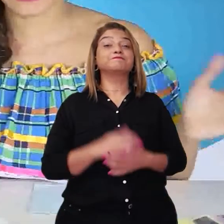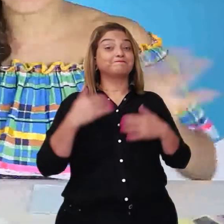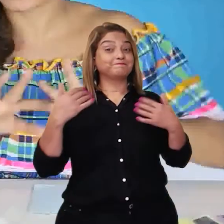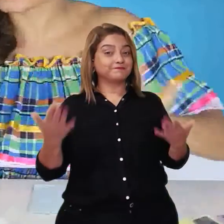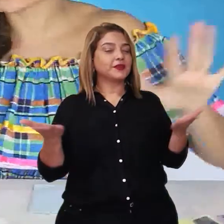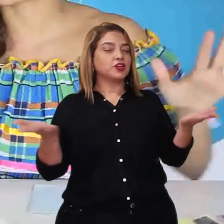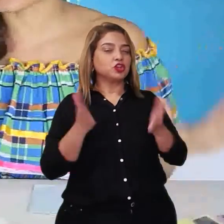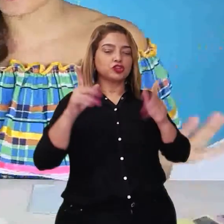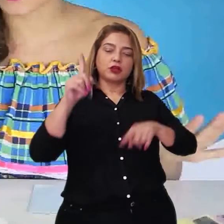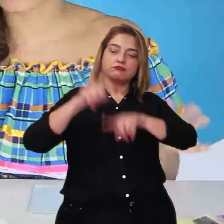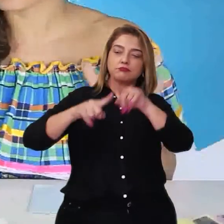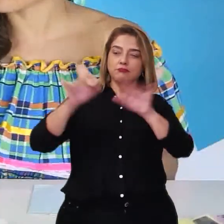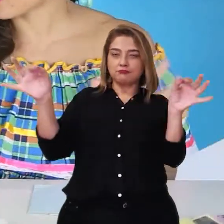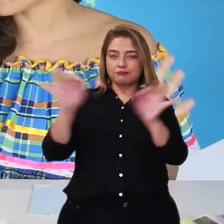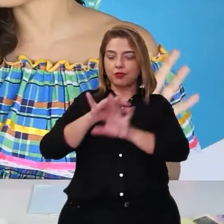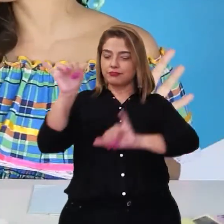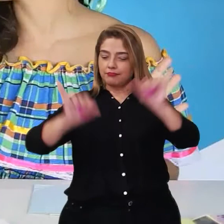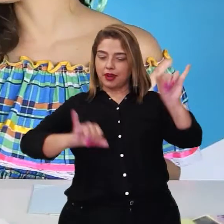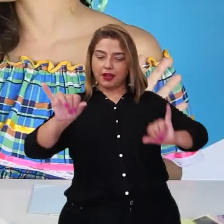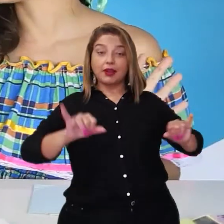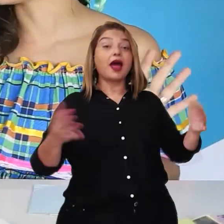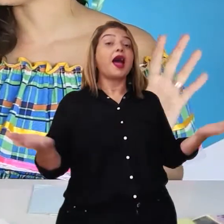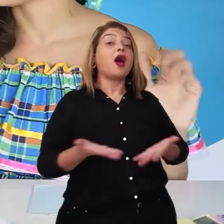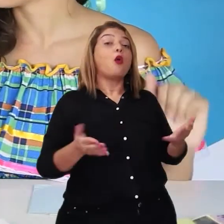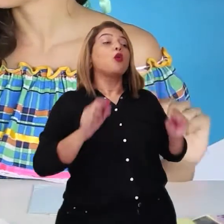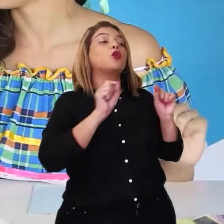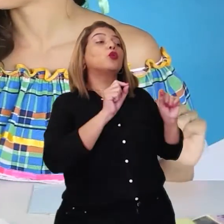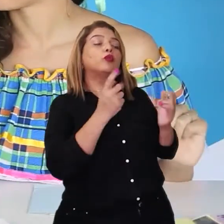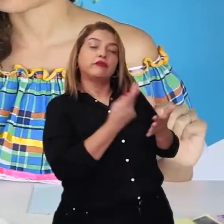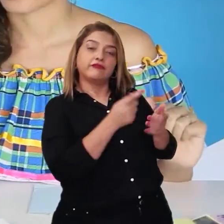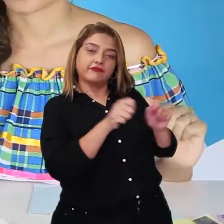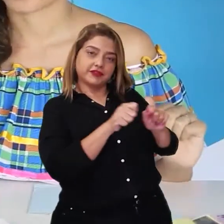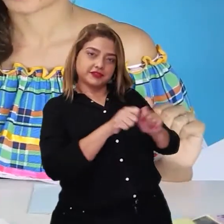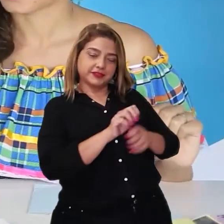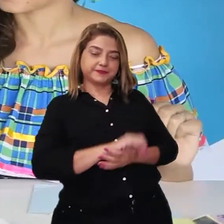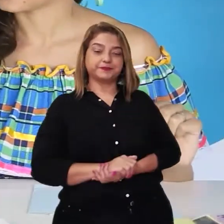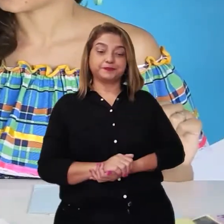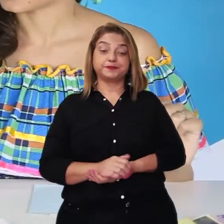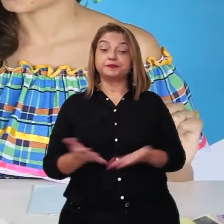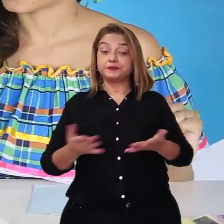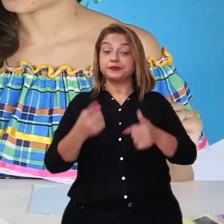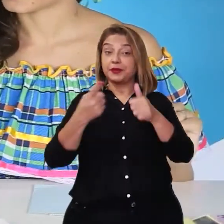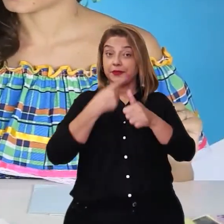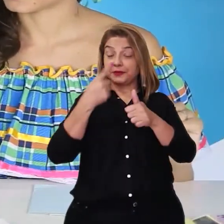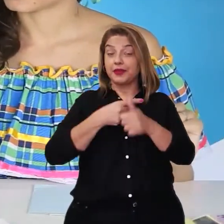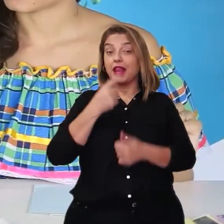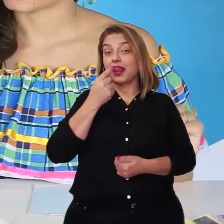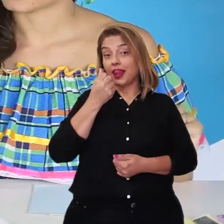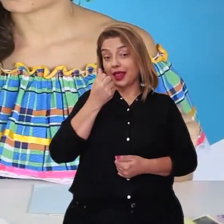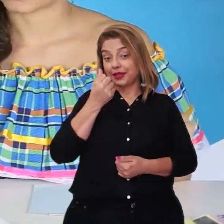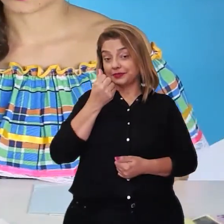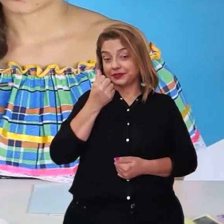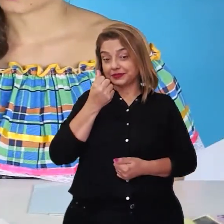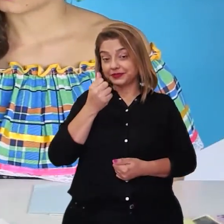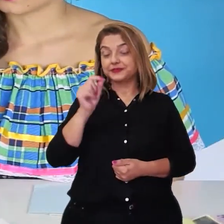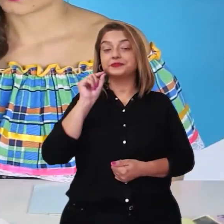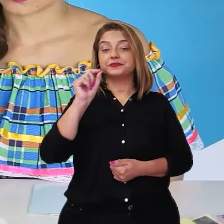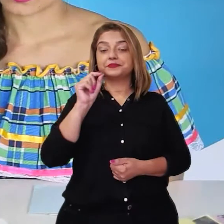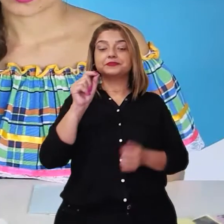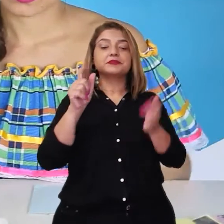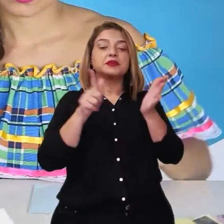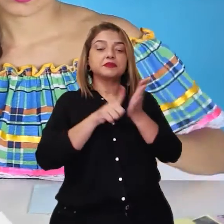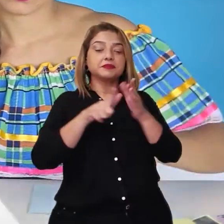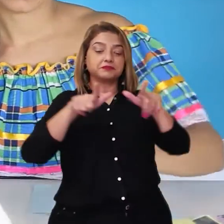Então, tá. Ingredientes na mesa. Qual é o primeiro passo, Tia G? O primeiro passo é gente vai pegar o lápis e o